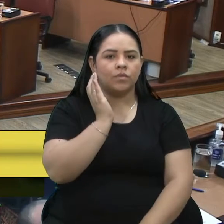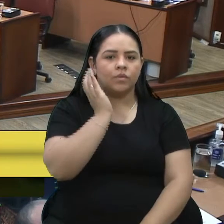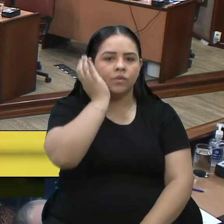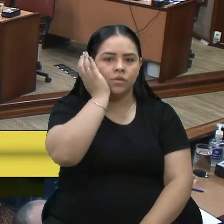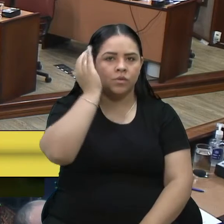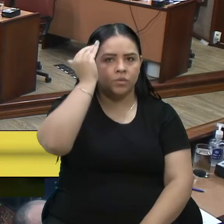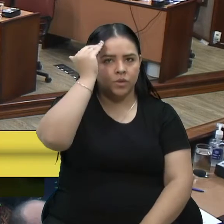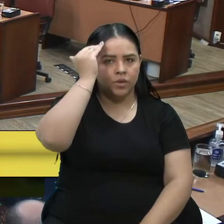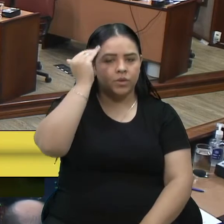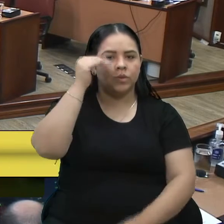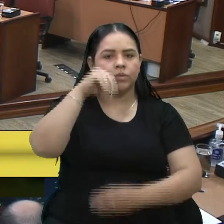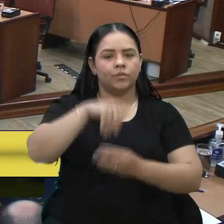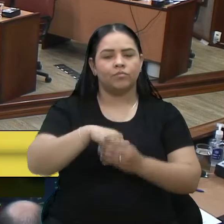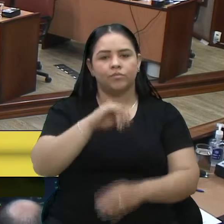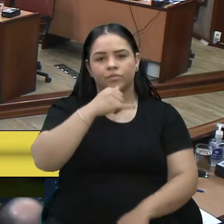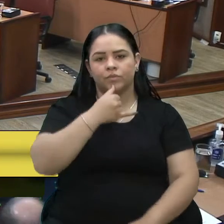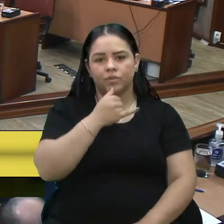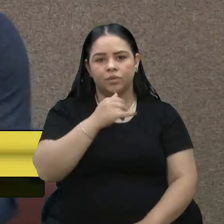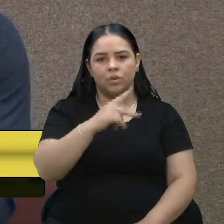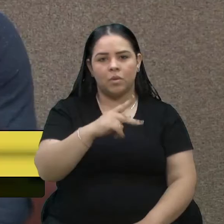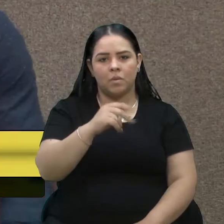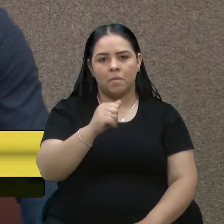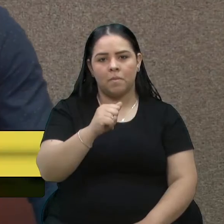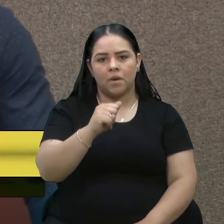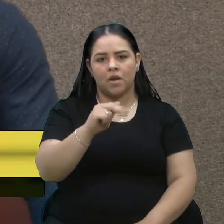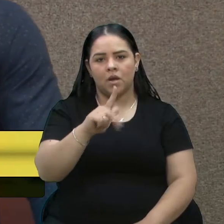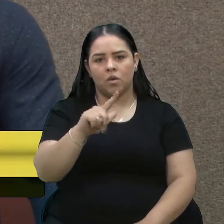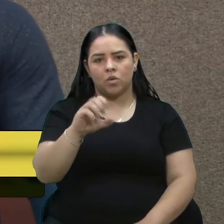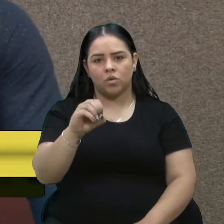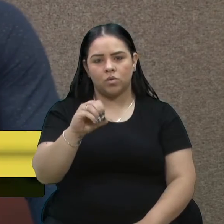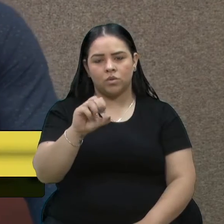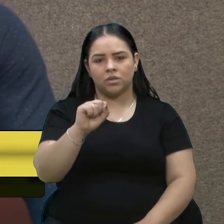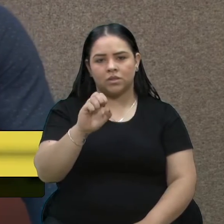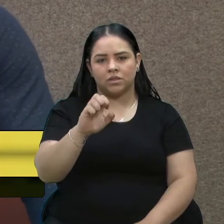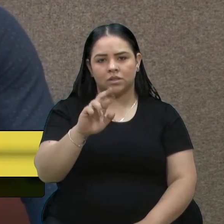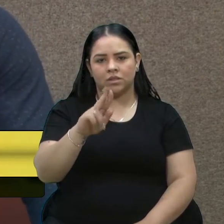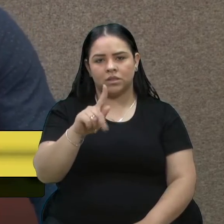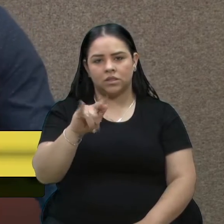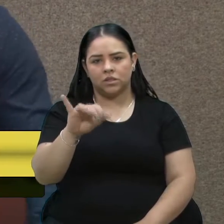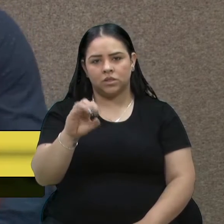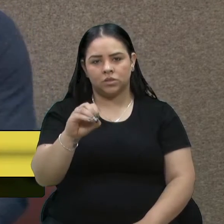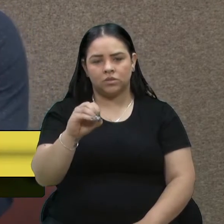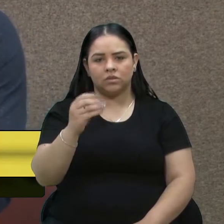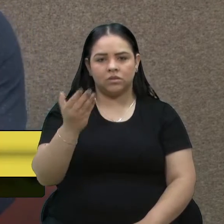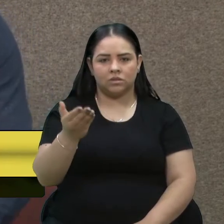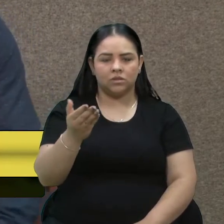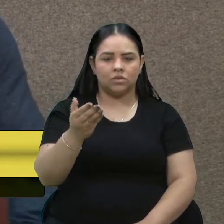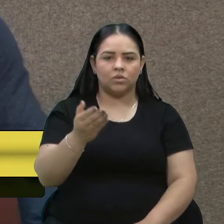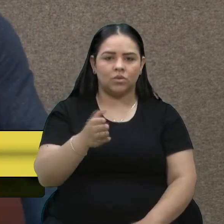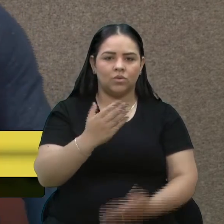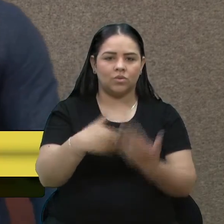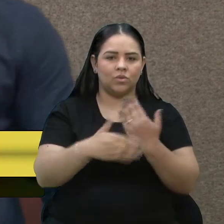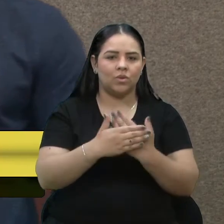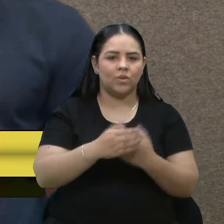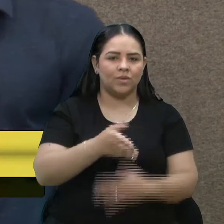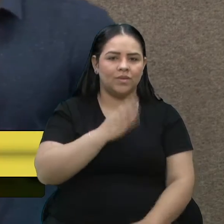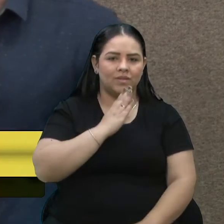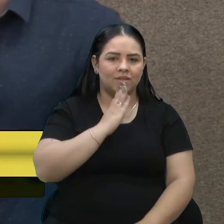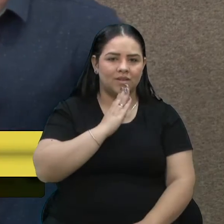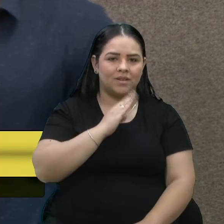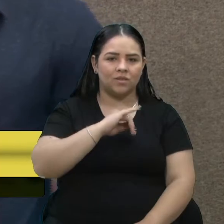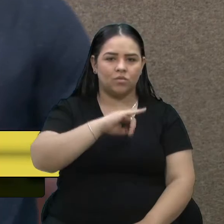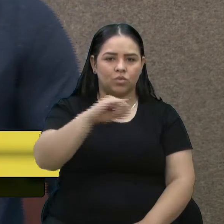ao Paulo Sérgio Júnior Piotrovski, mais conhecido como Júnior, um rapaz